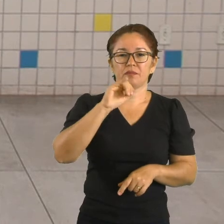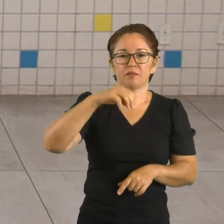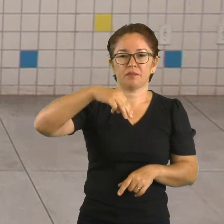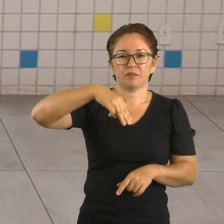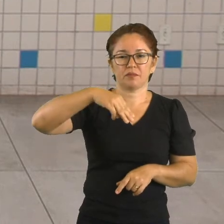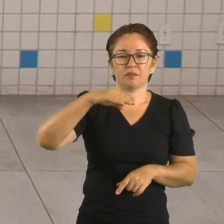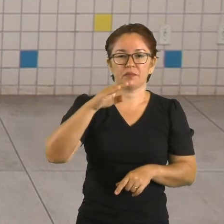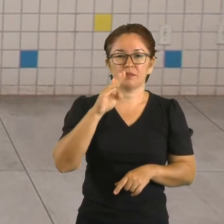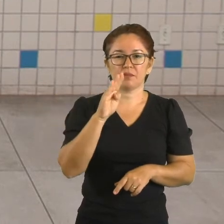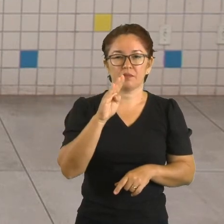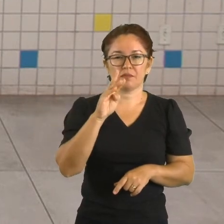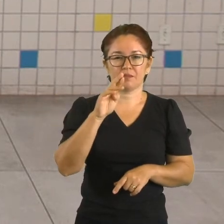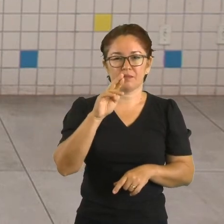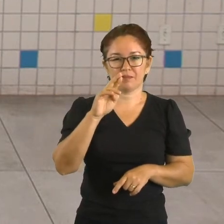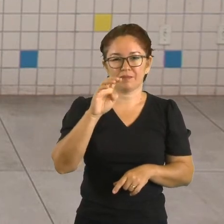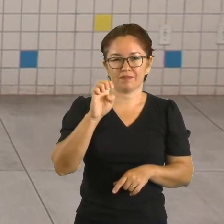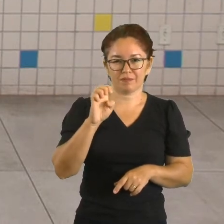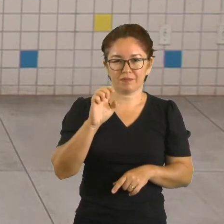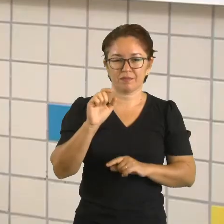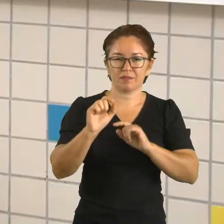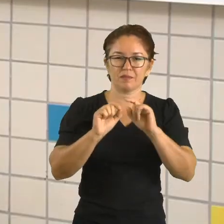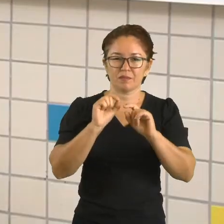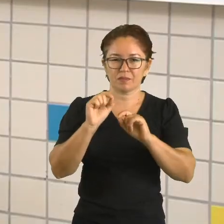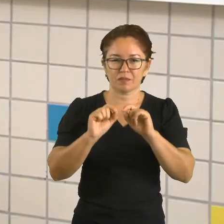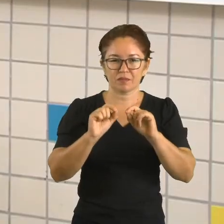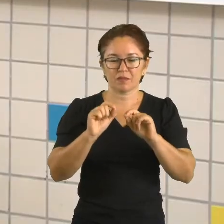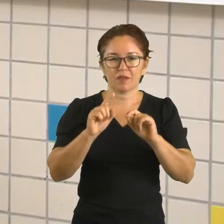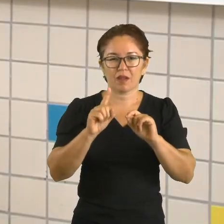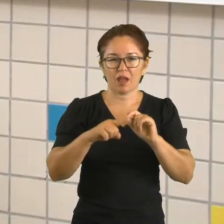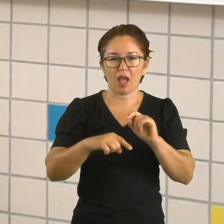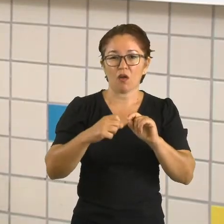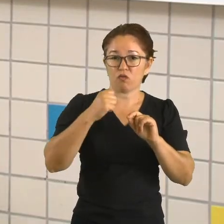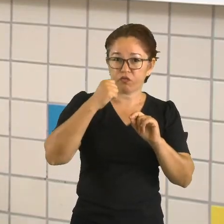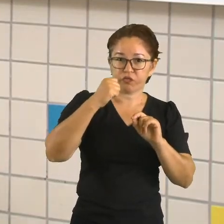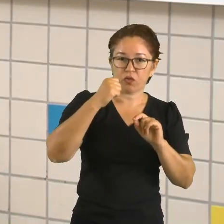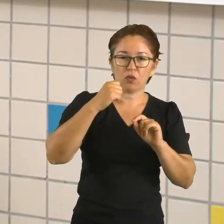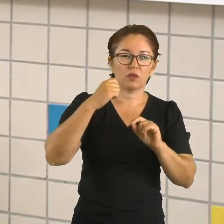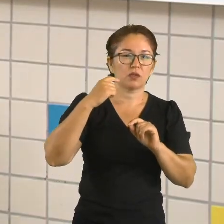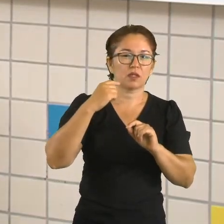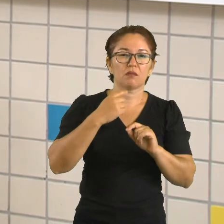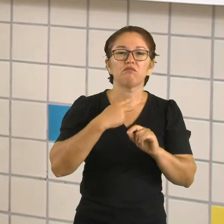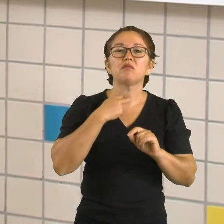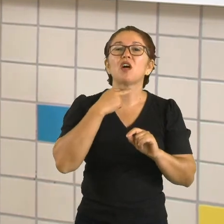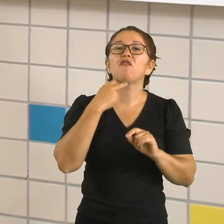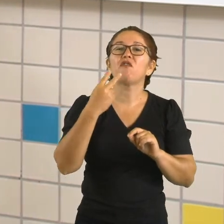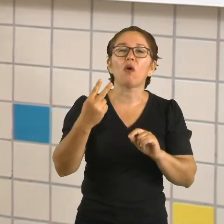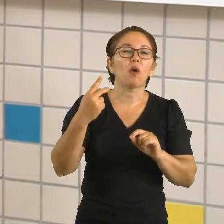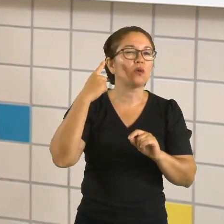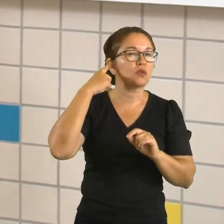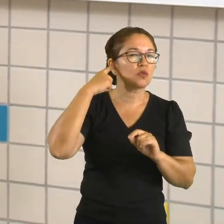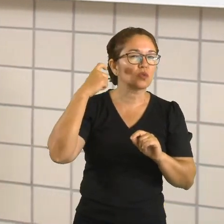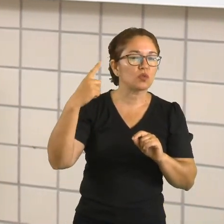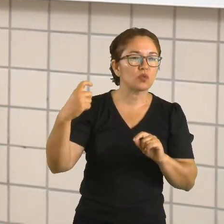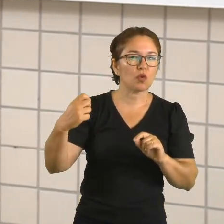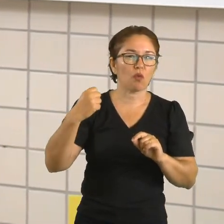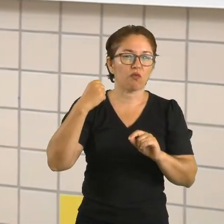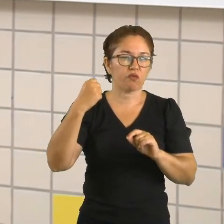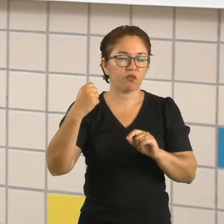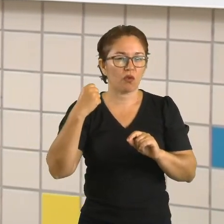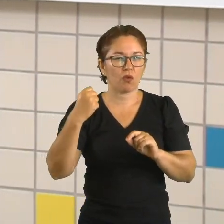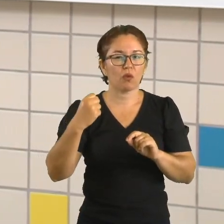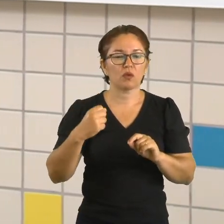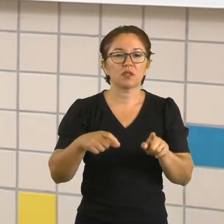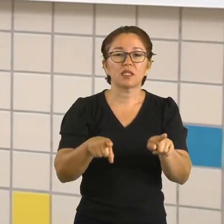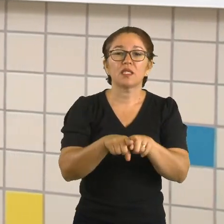da mesma altura e intensidade. É através do timbre, tá, gente? Que eu consigo distinguir quem é o colega que está falando comigo.